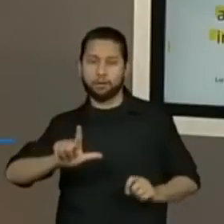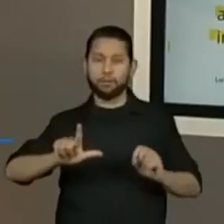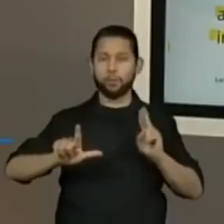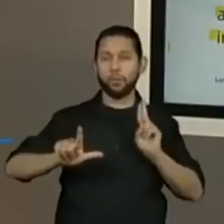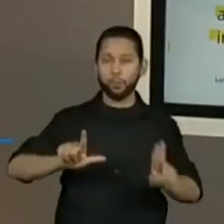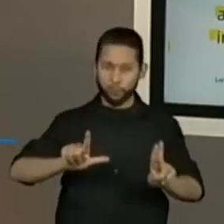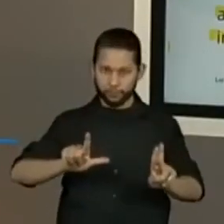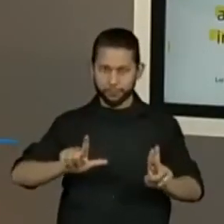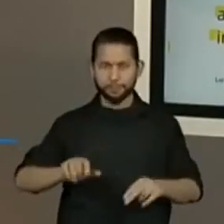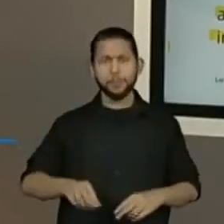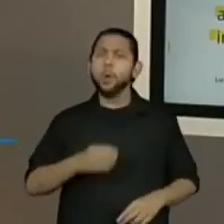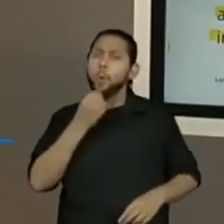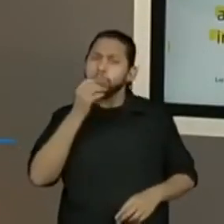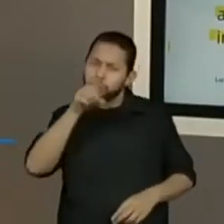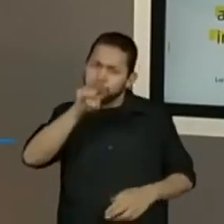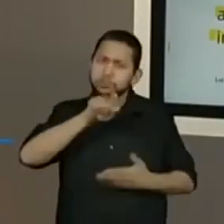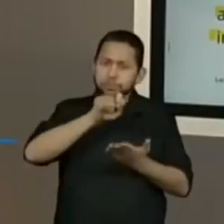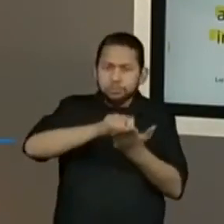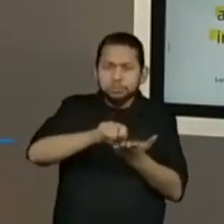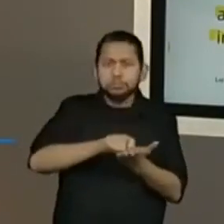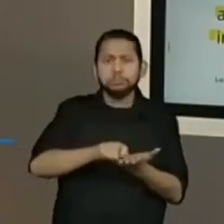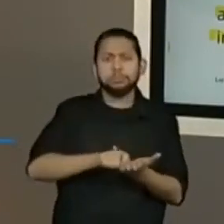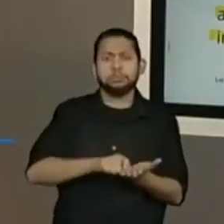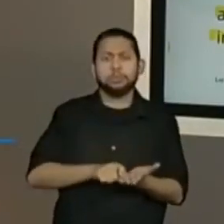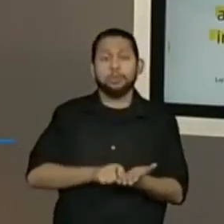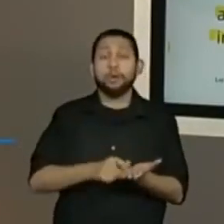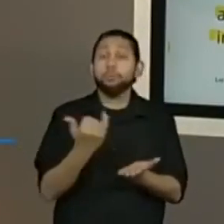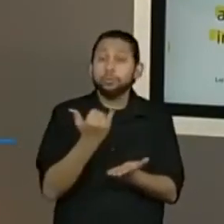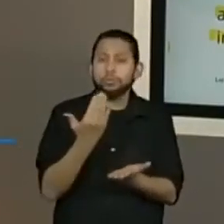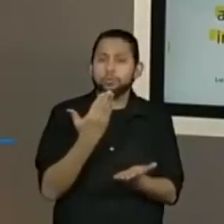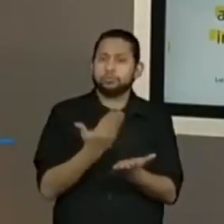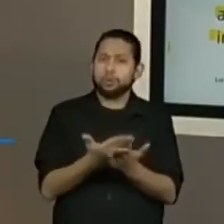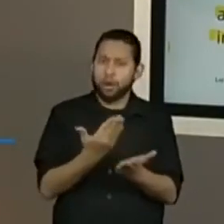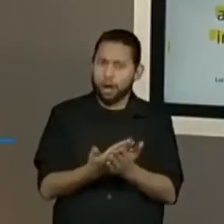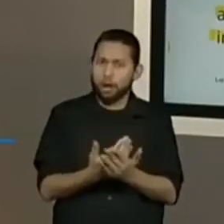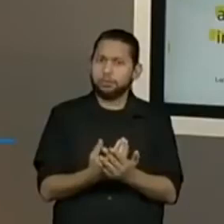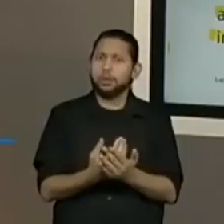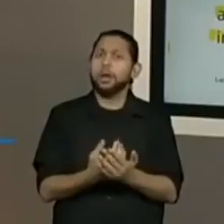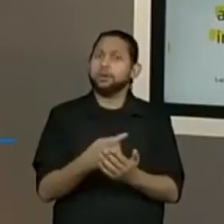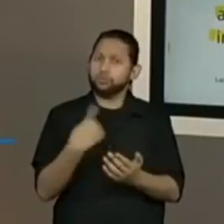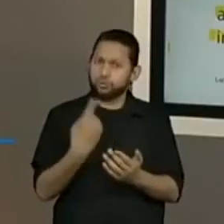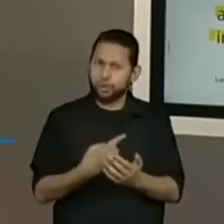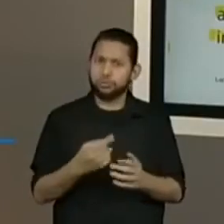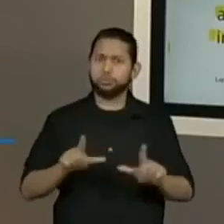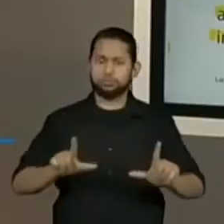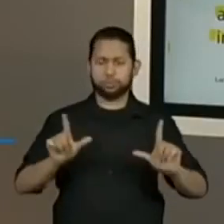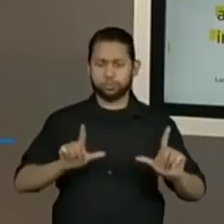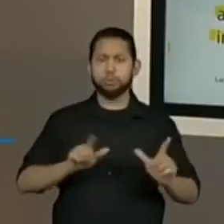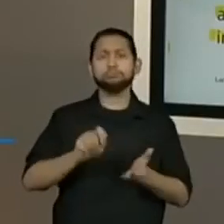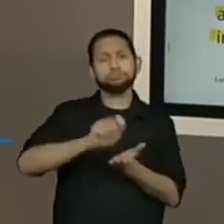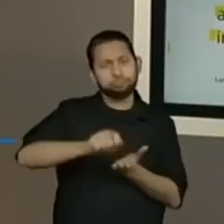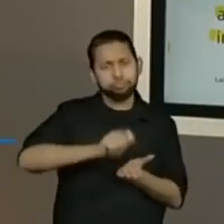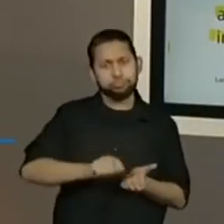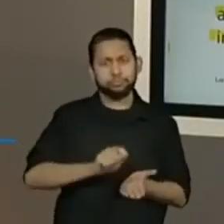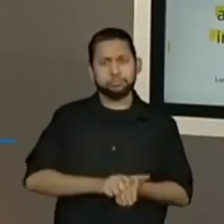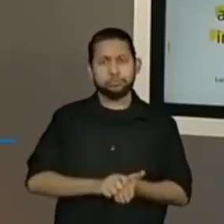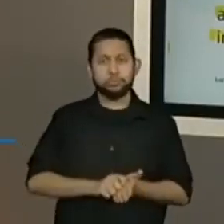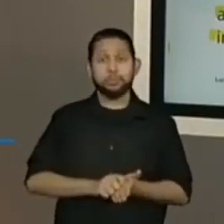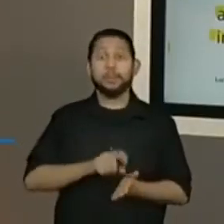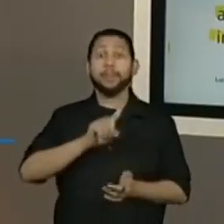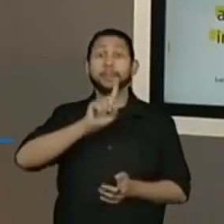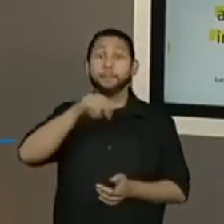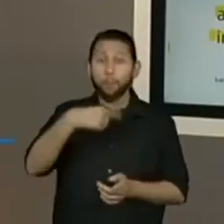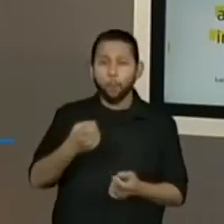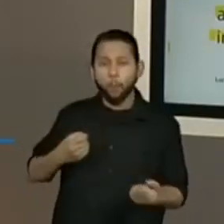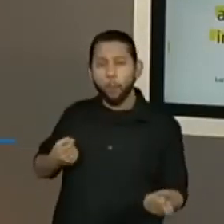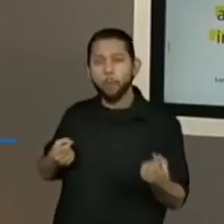os registros, pois é muito importante esse processo das aulas não presenciais. Como eu sempre falo, vocês vão ver toda a diferença